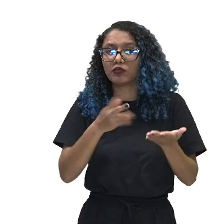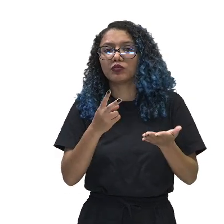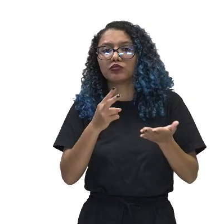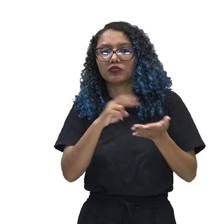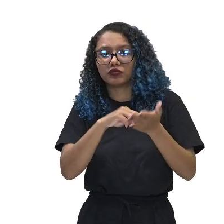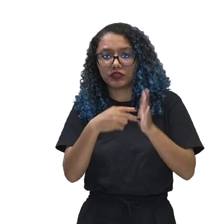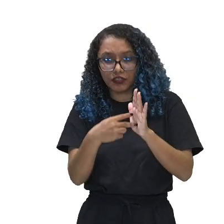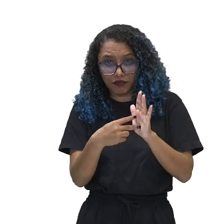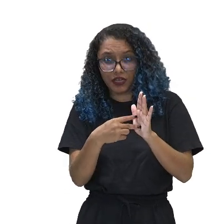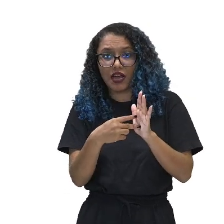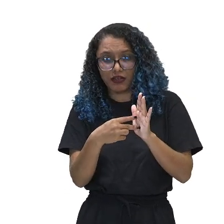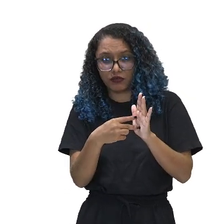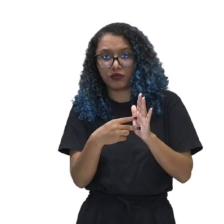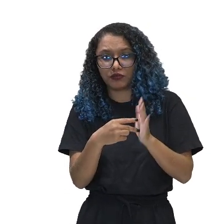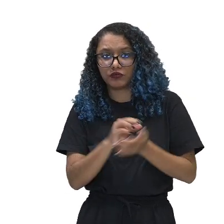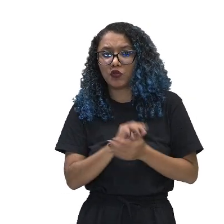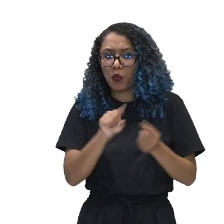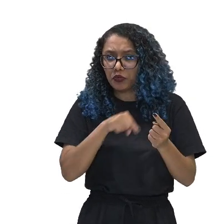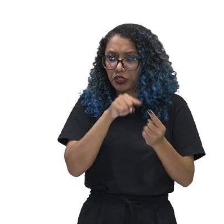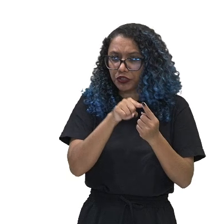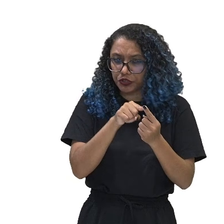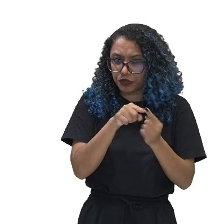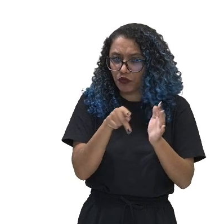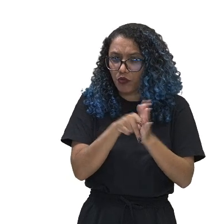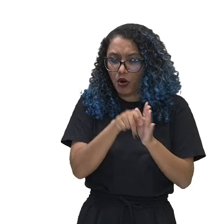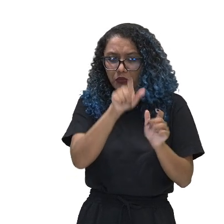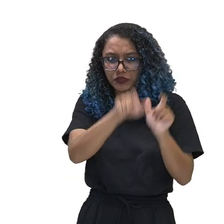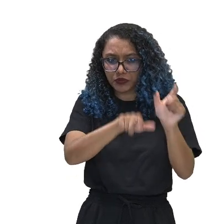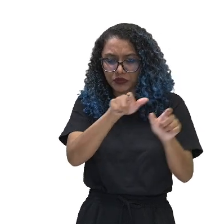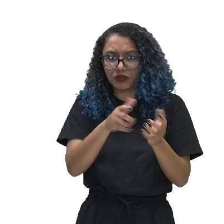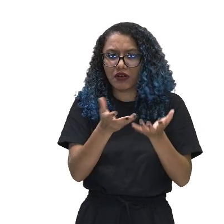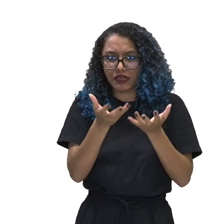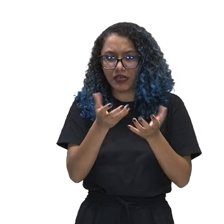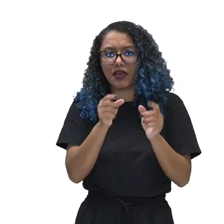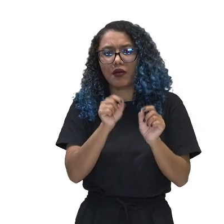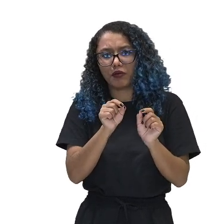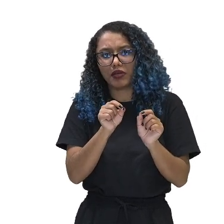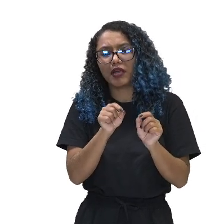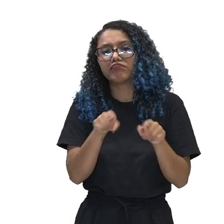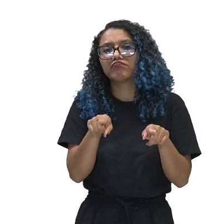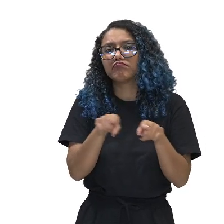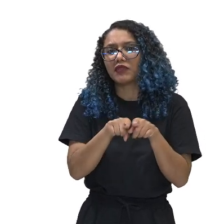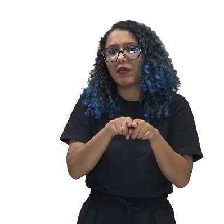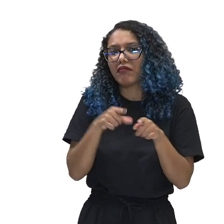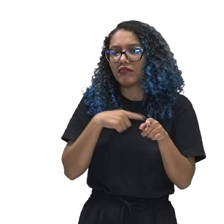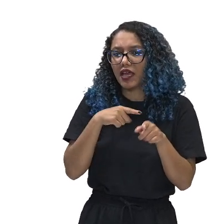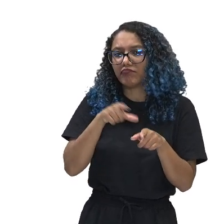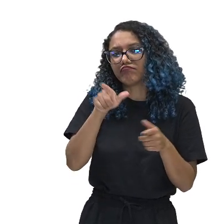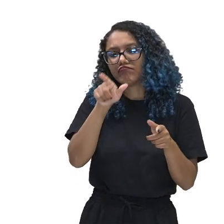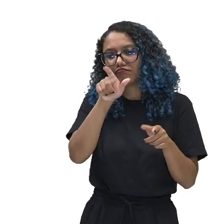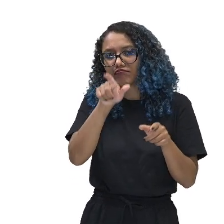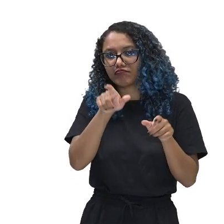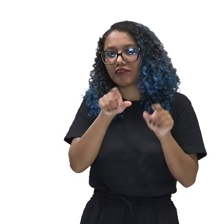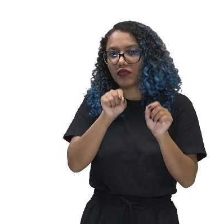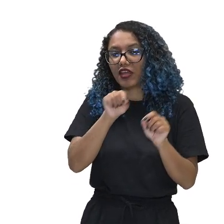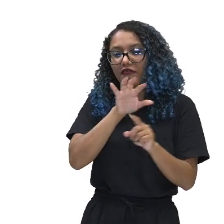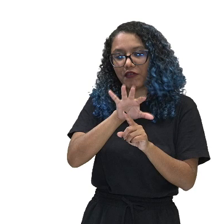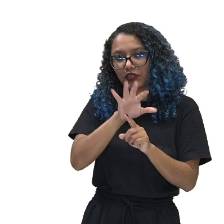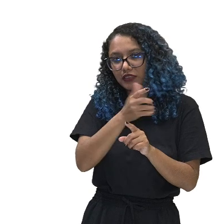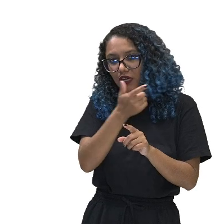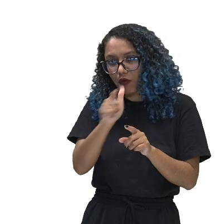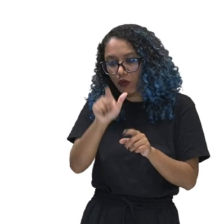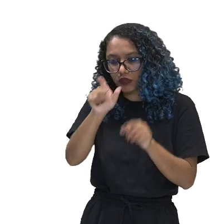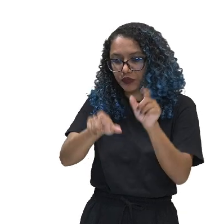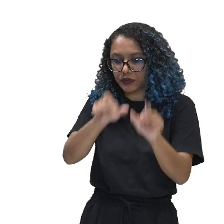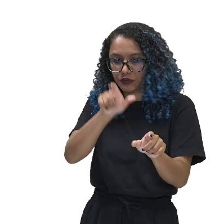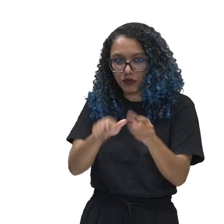ou pelos agentes, se refere ao comportamento de outros, orientando-se por este